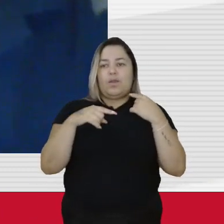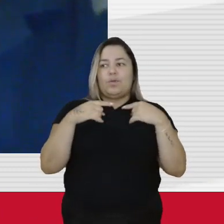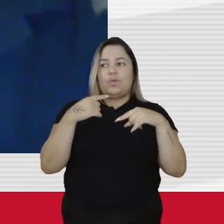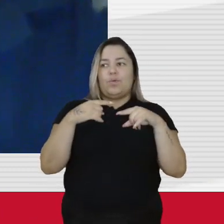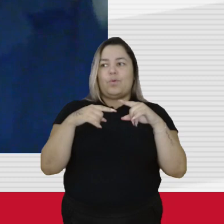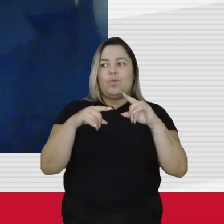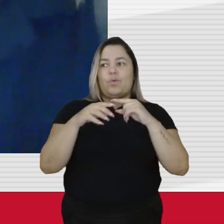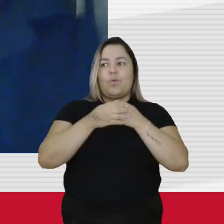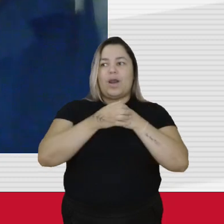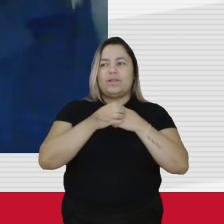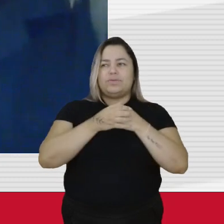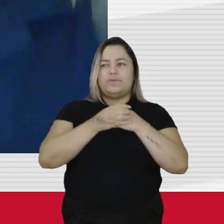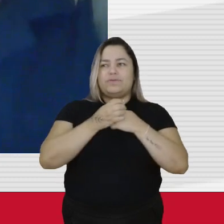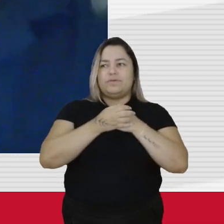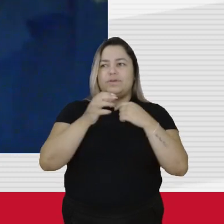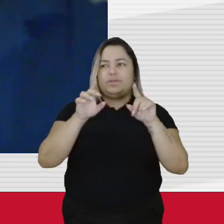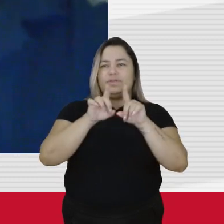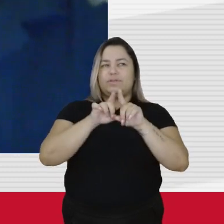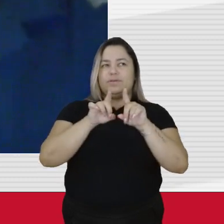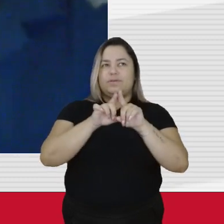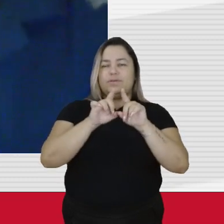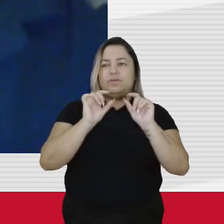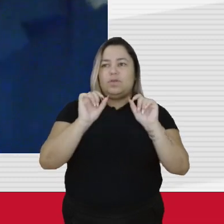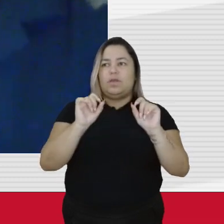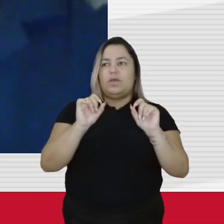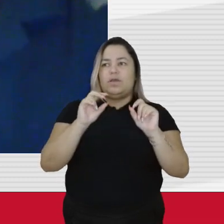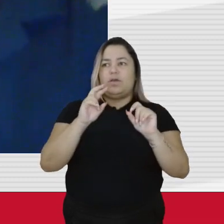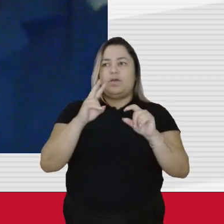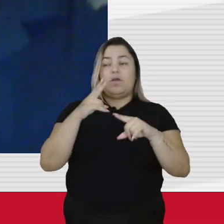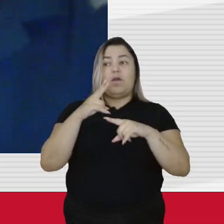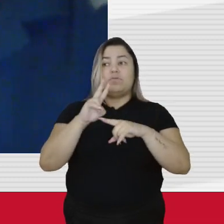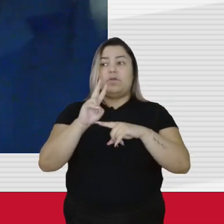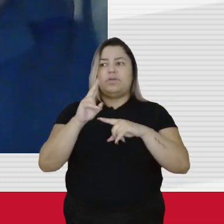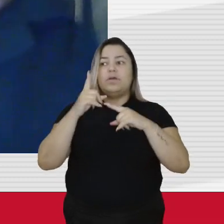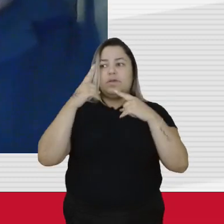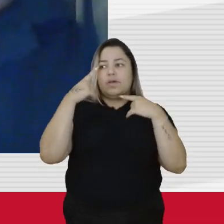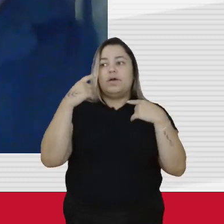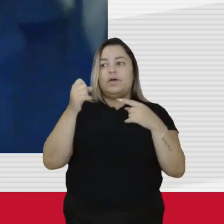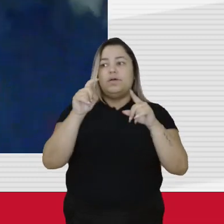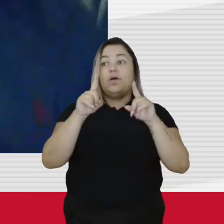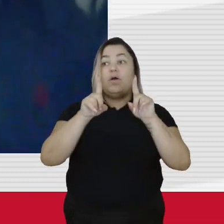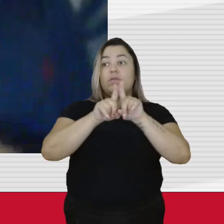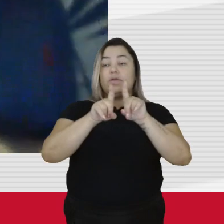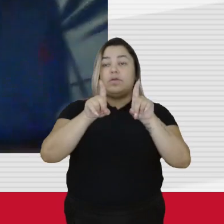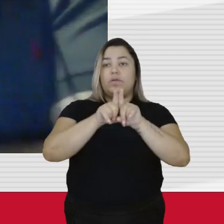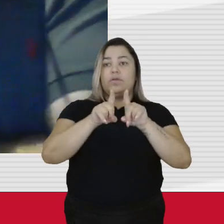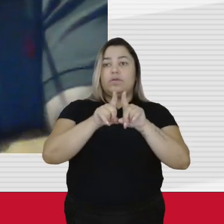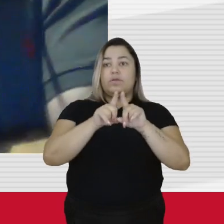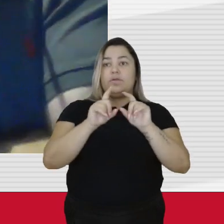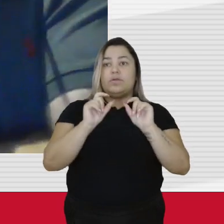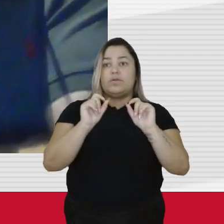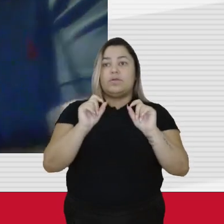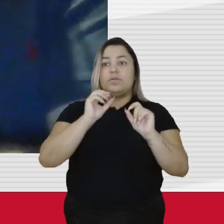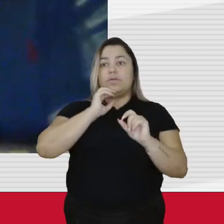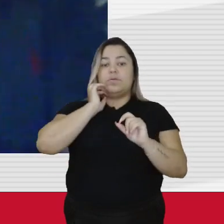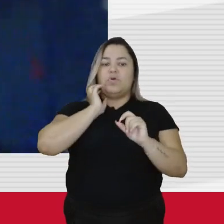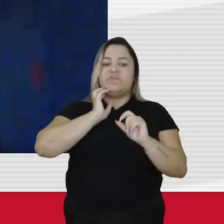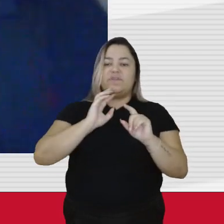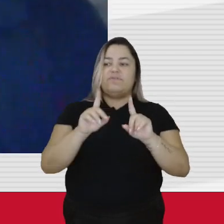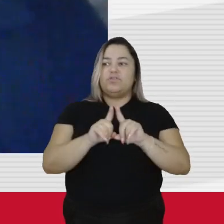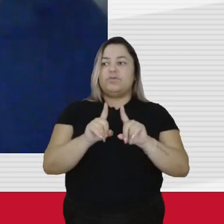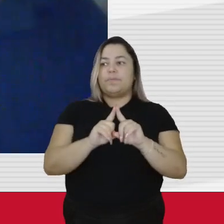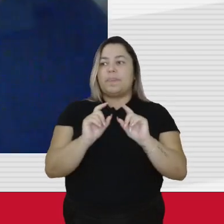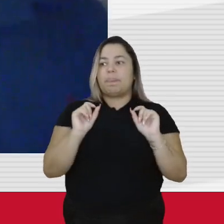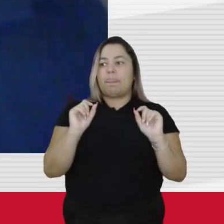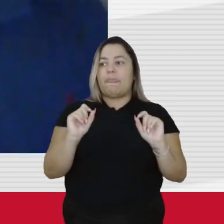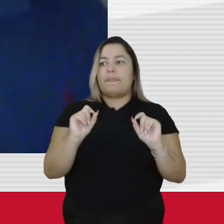que reaviva as violências, não só as violências do passado, quando ela desdenha